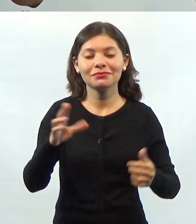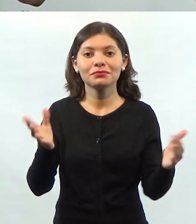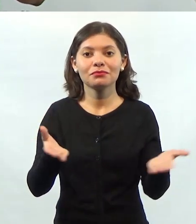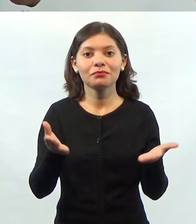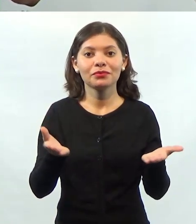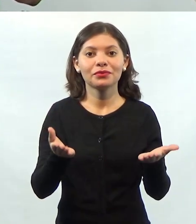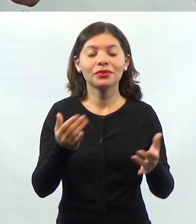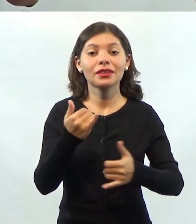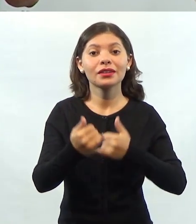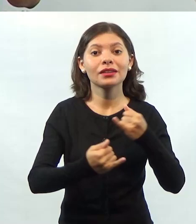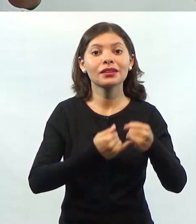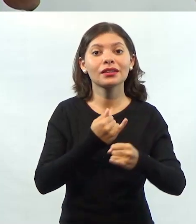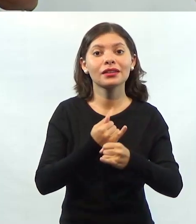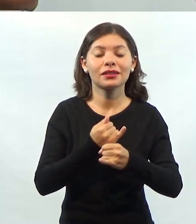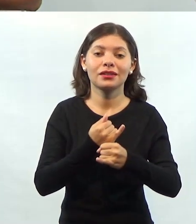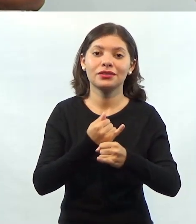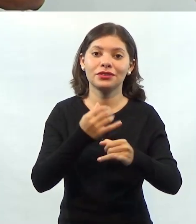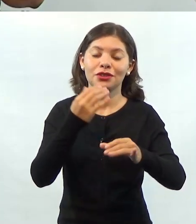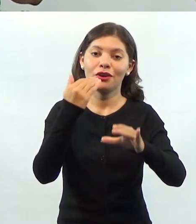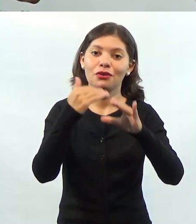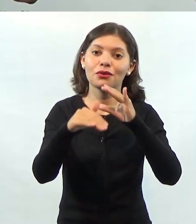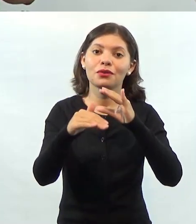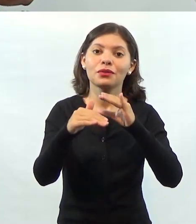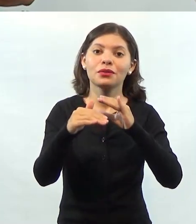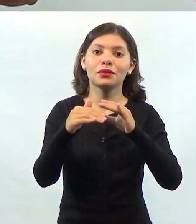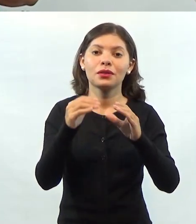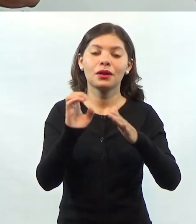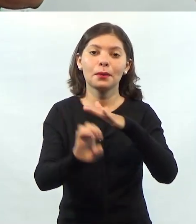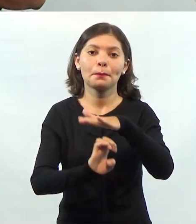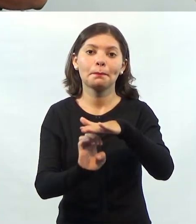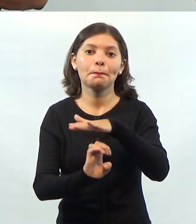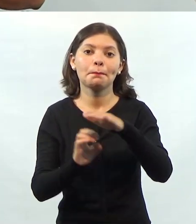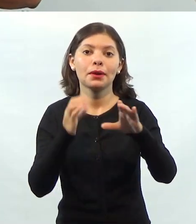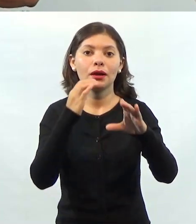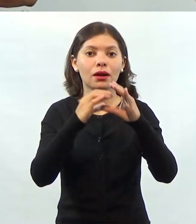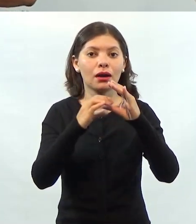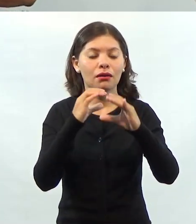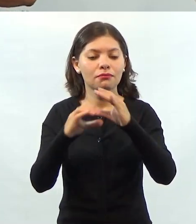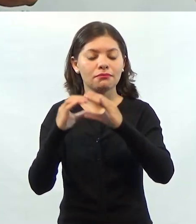fornecida para uma empresa, é um serviço de comunicação.